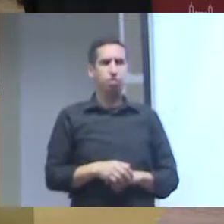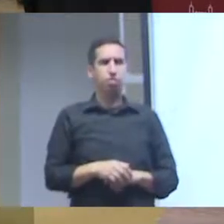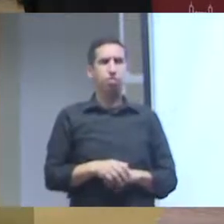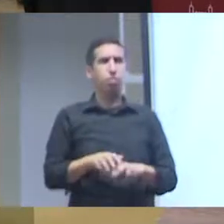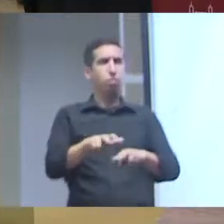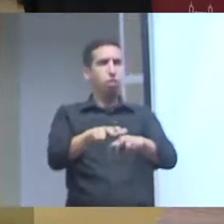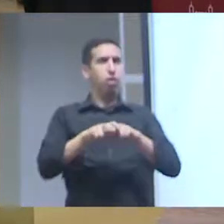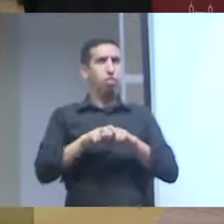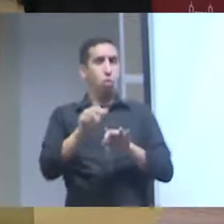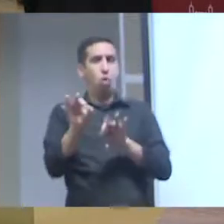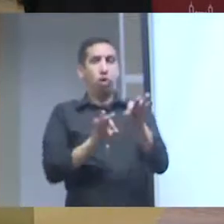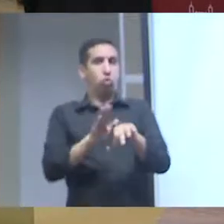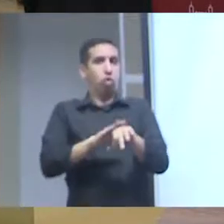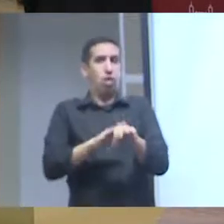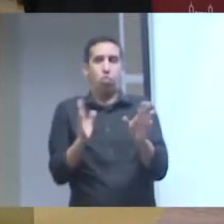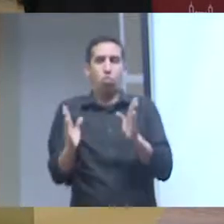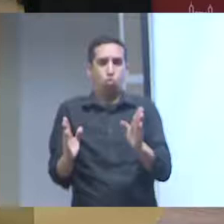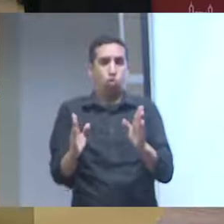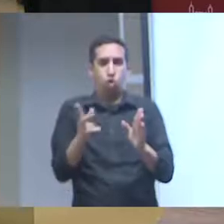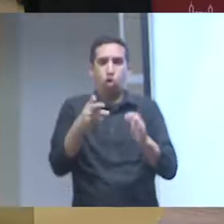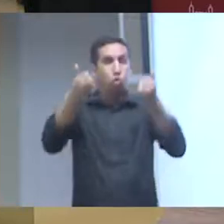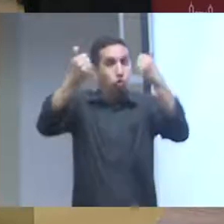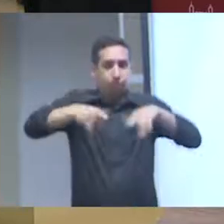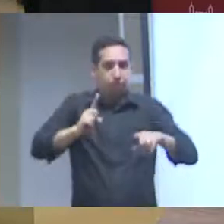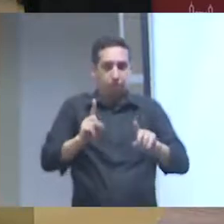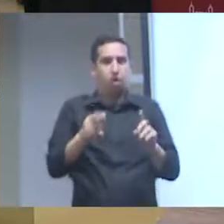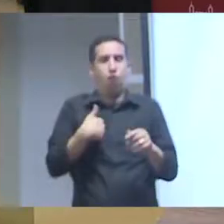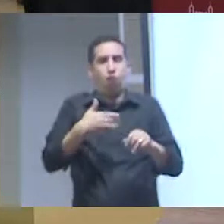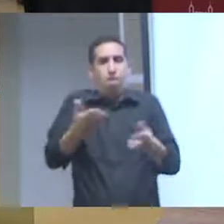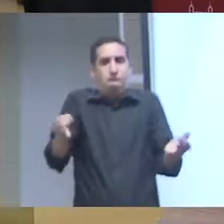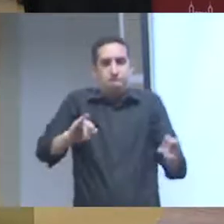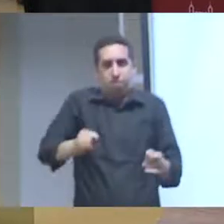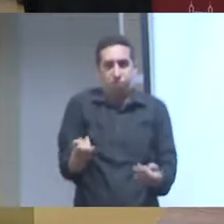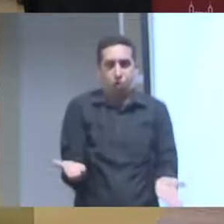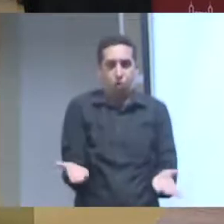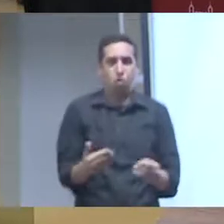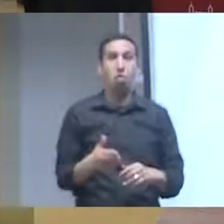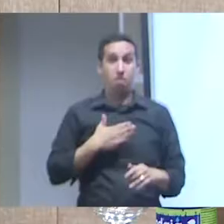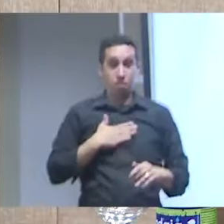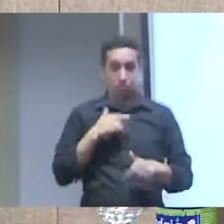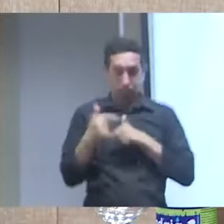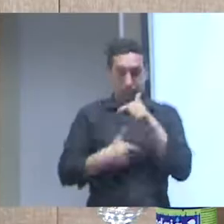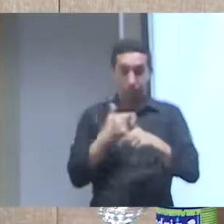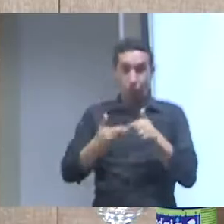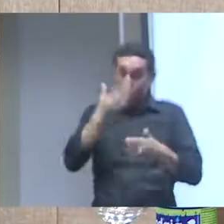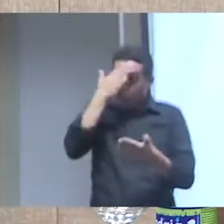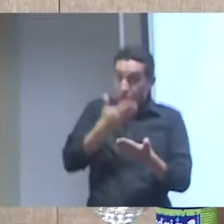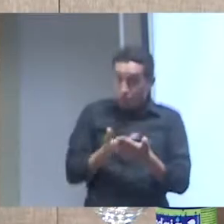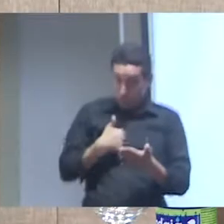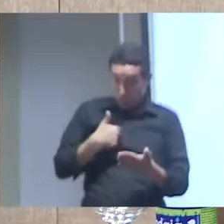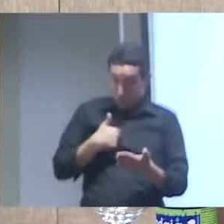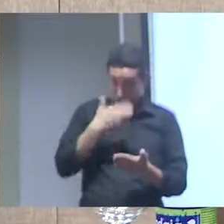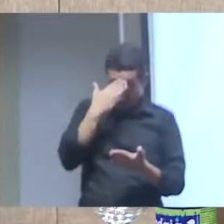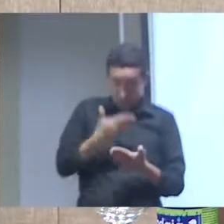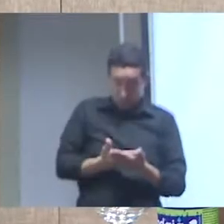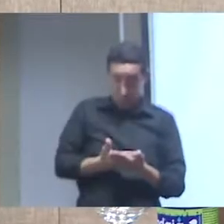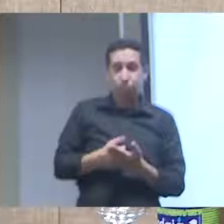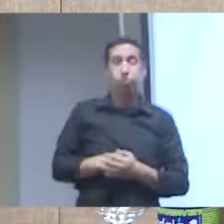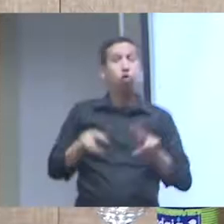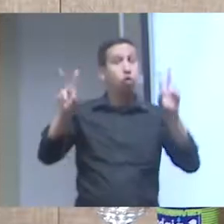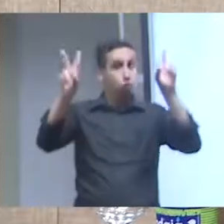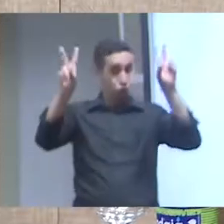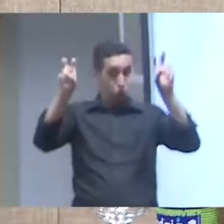eu não tive de explicar no meu trabalho no que eu acredito de com relação a mecanismos para